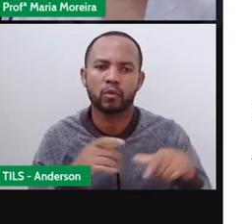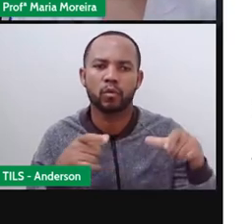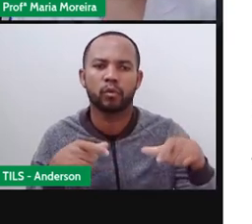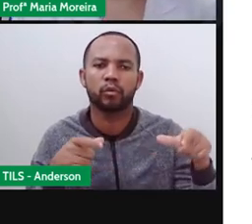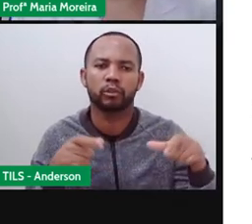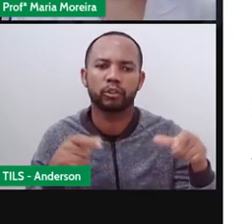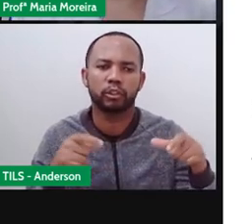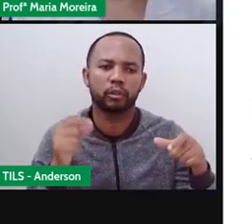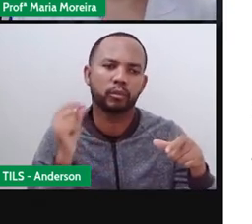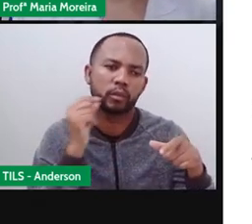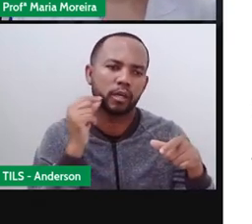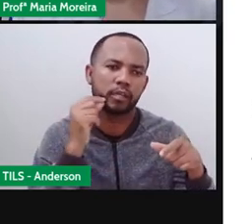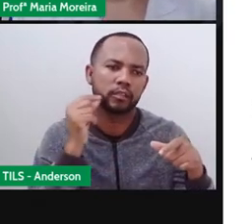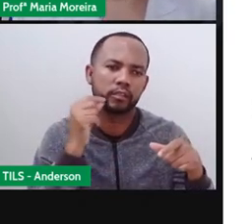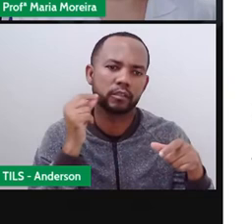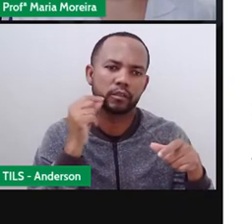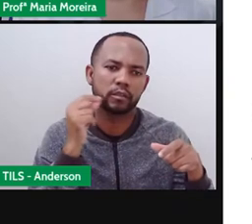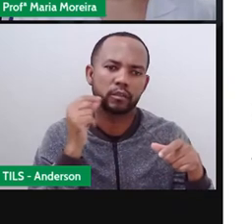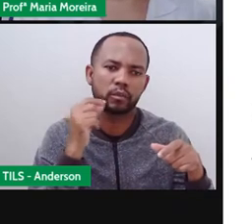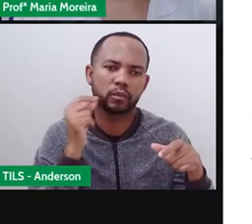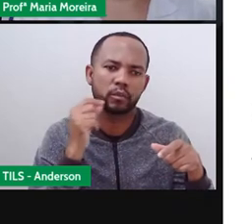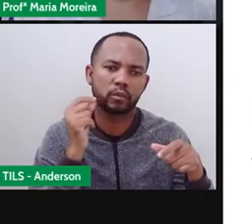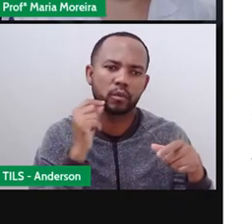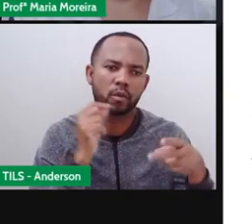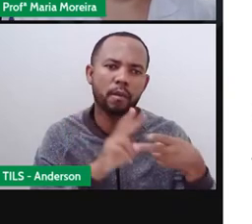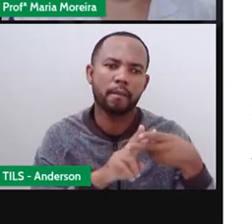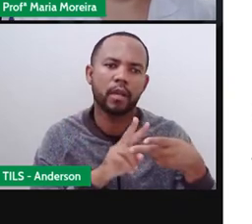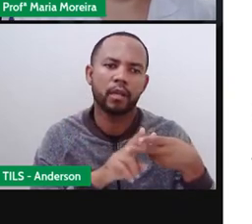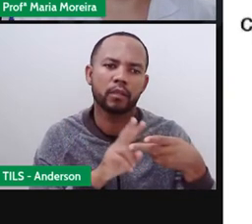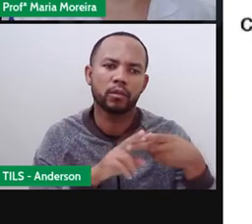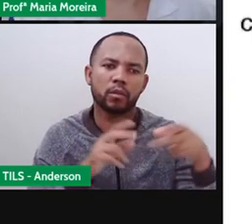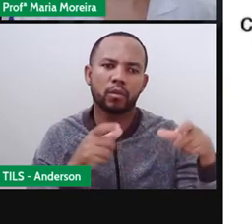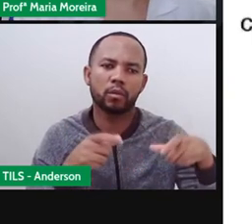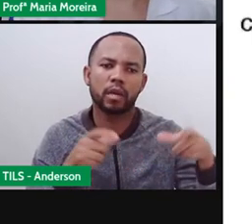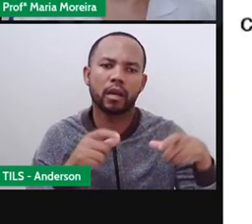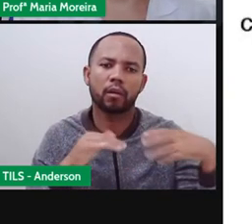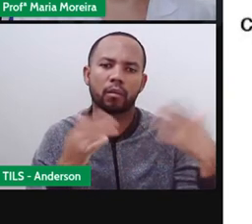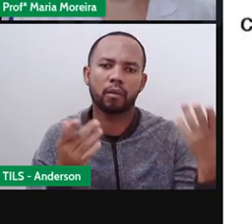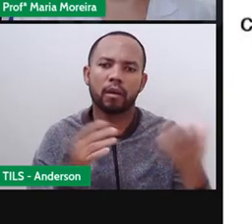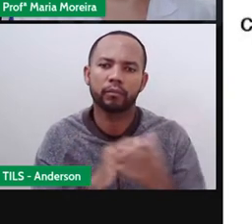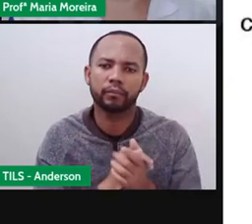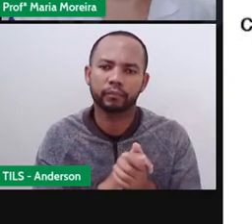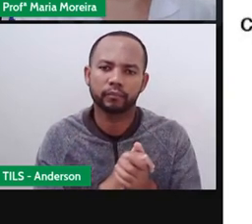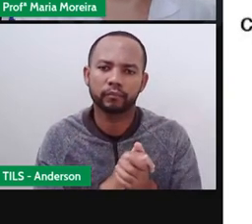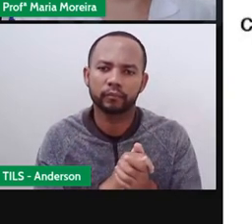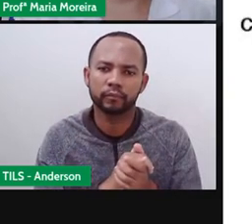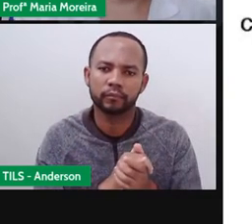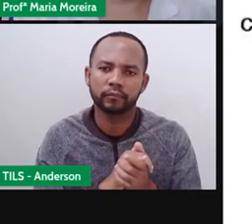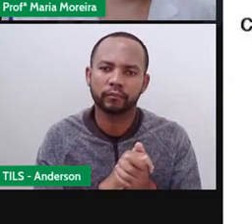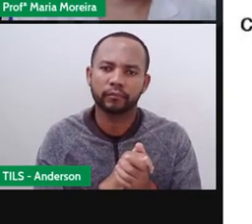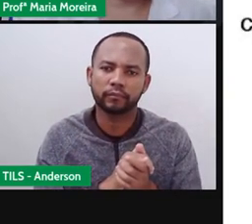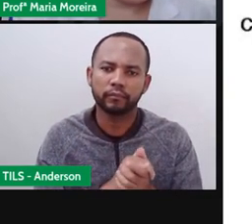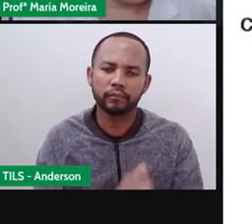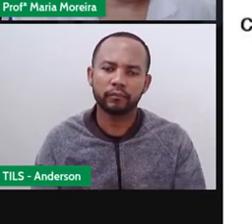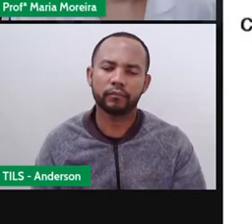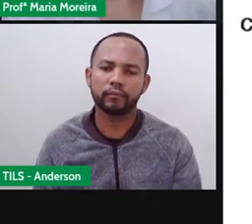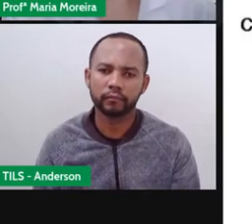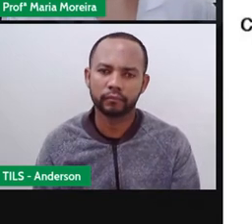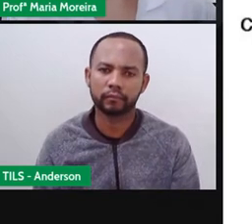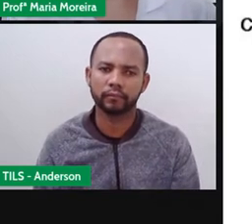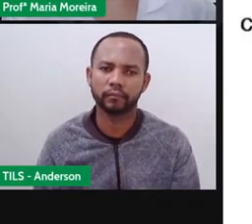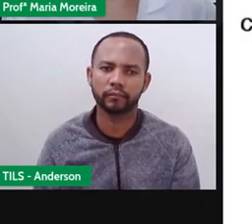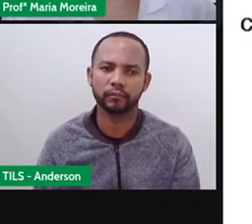onde o ratinho ficou preso? Aonde foi que o ratinho ficou preso? Estou com dúvida? Volto no texto. A gente volta e faz a leitura.